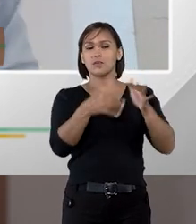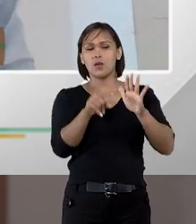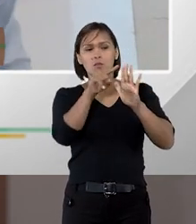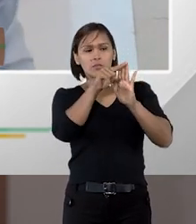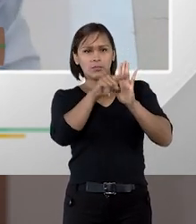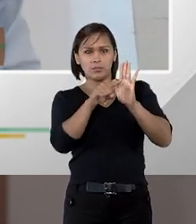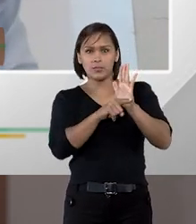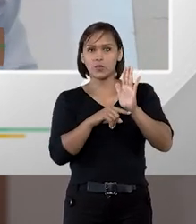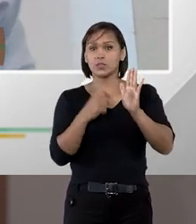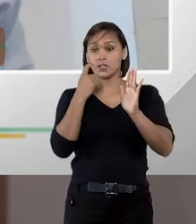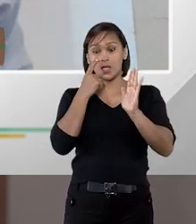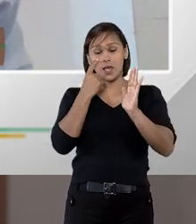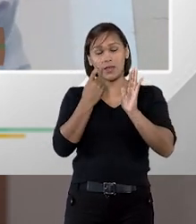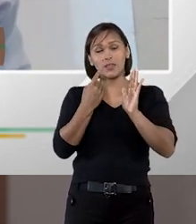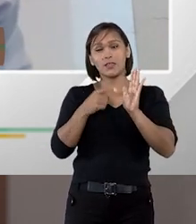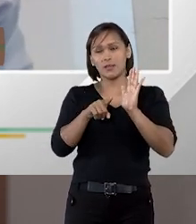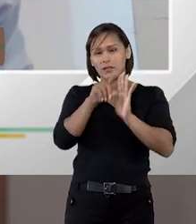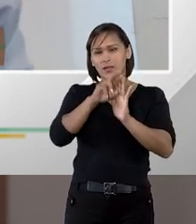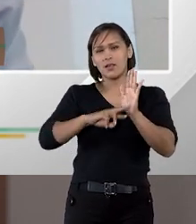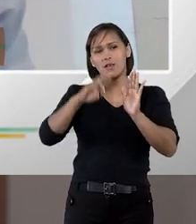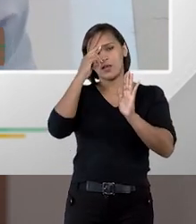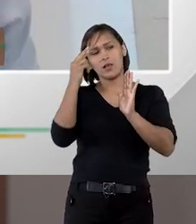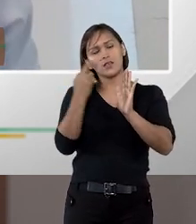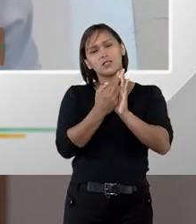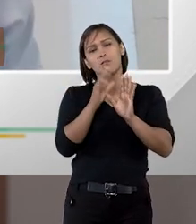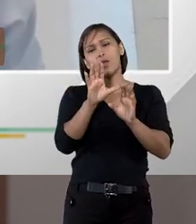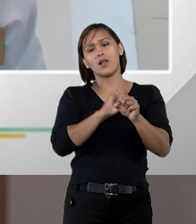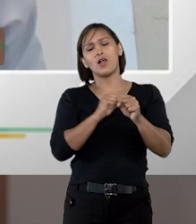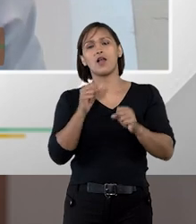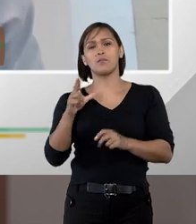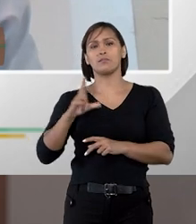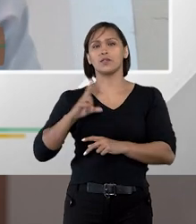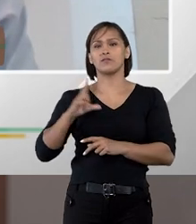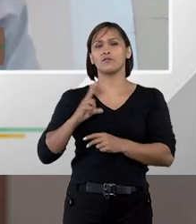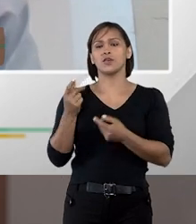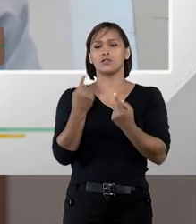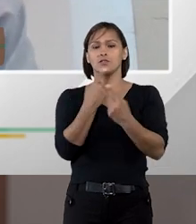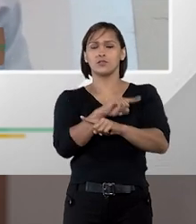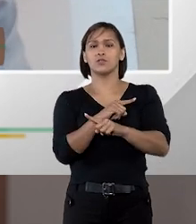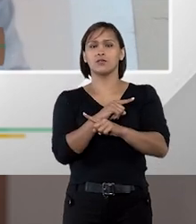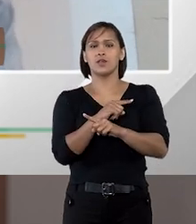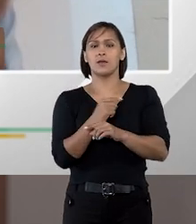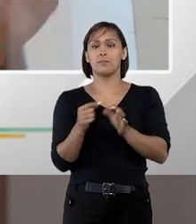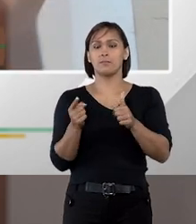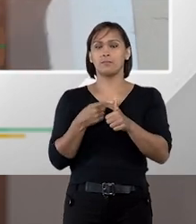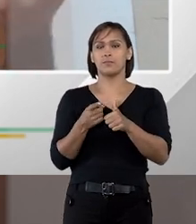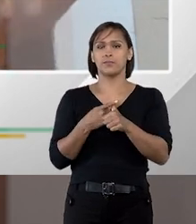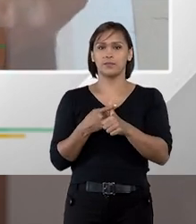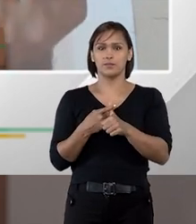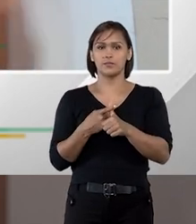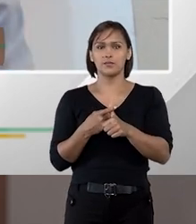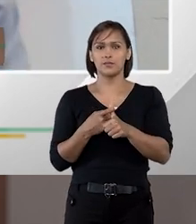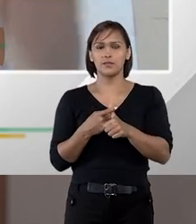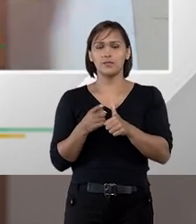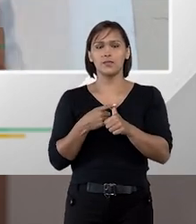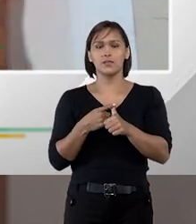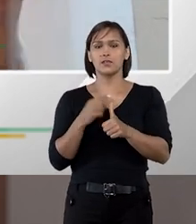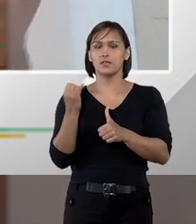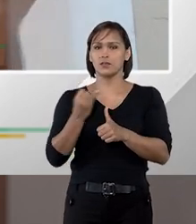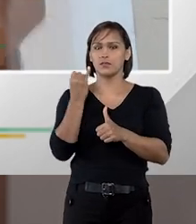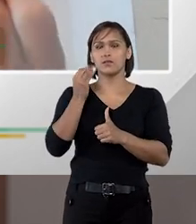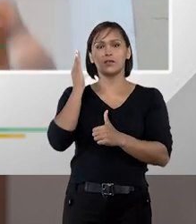alguns pontos que eu considero muito interessantes no que diz respeito a essas formas privadas de solução de controvérsias primeiro é